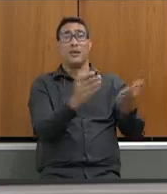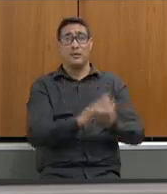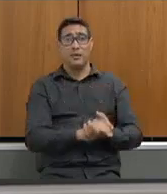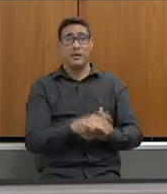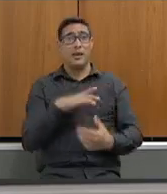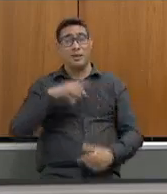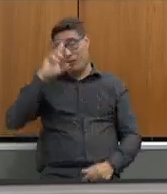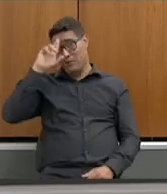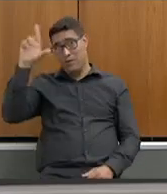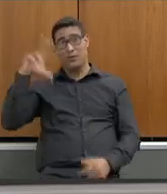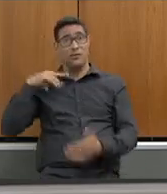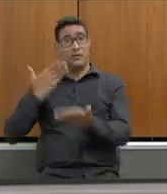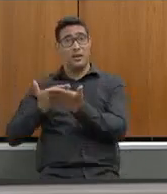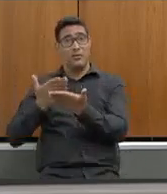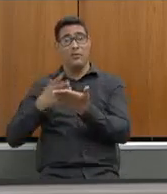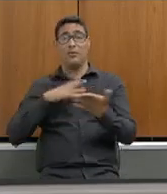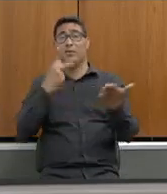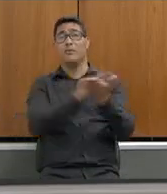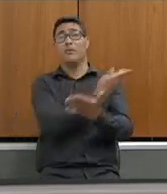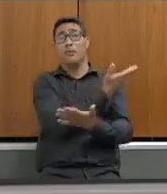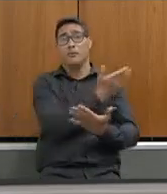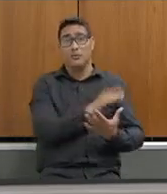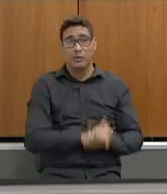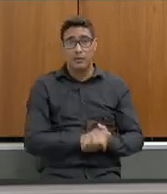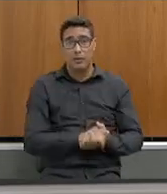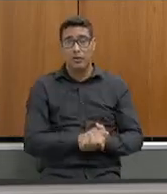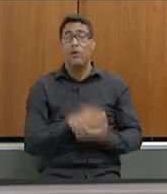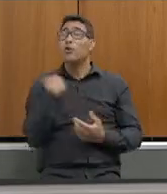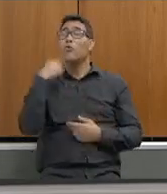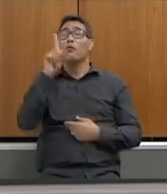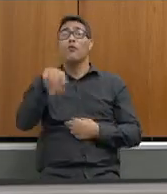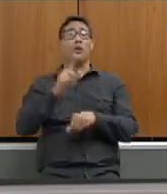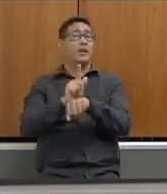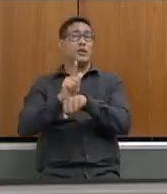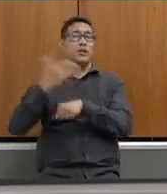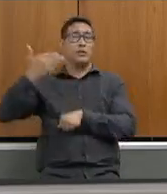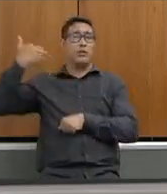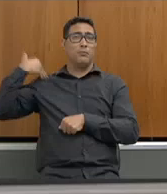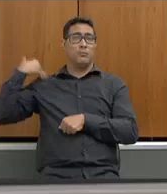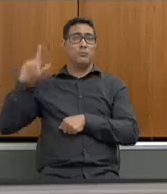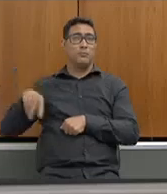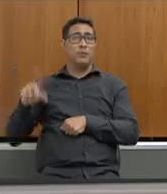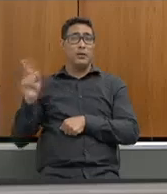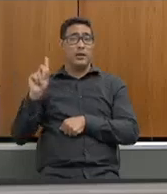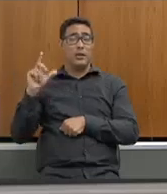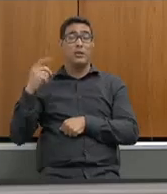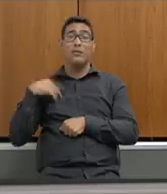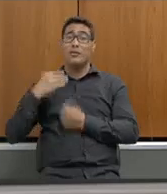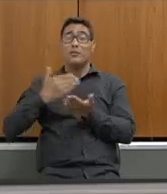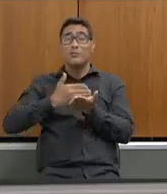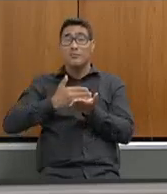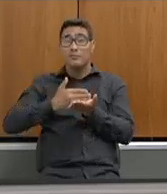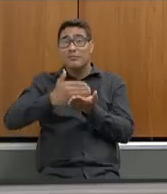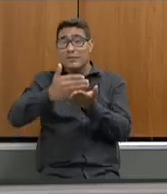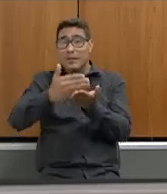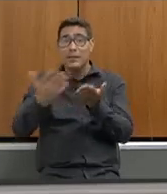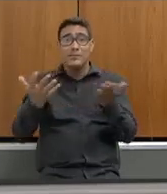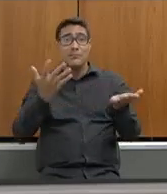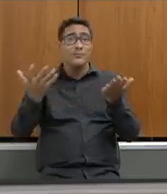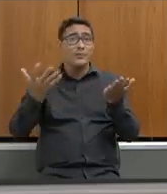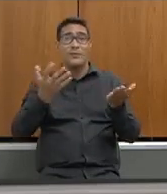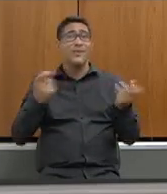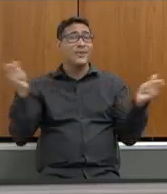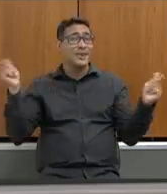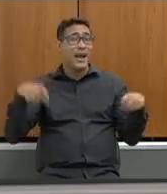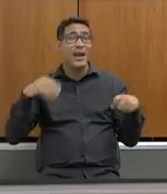isso aconteceu e não foi da gestão passada eu quero dizer assim são iniciativas que não dá para a gente